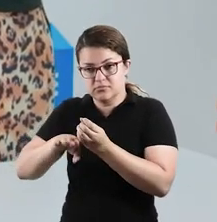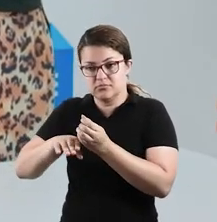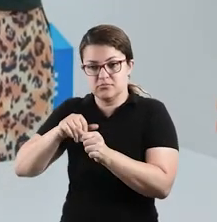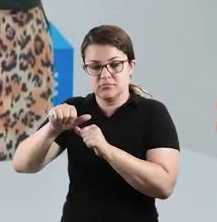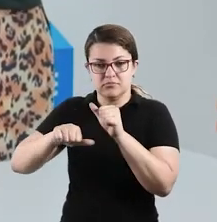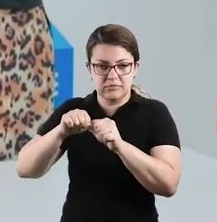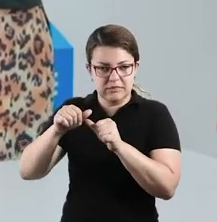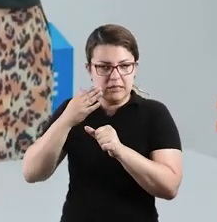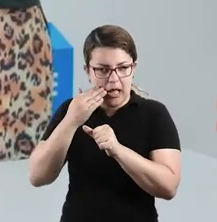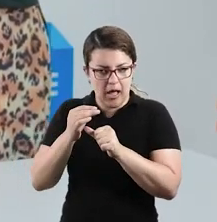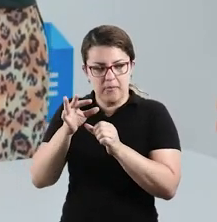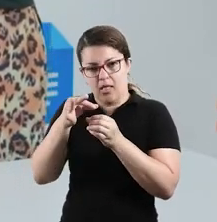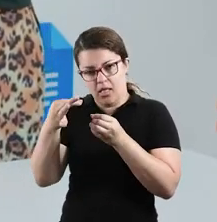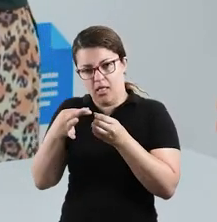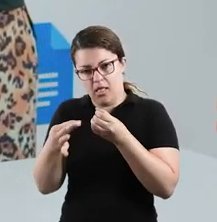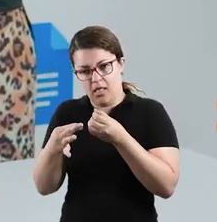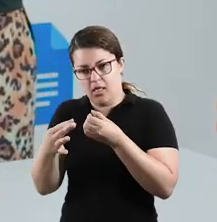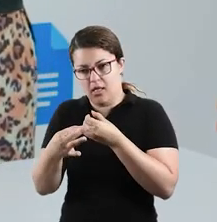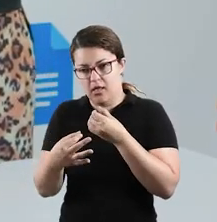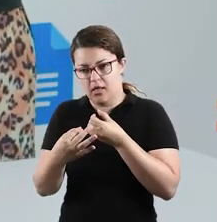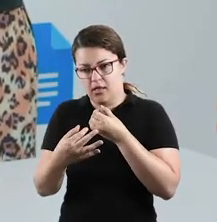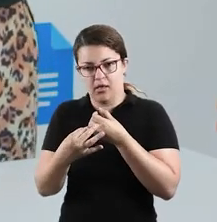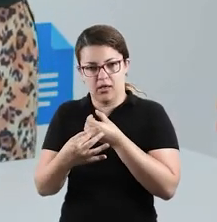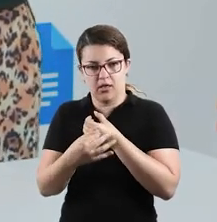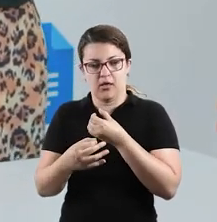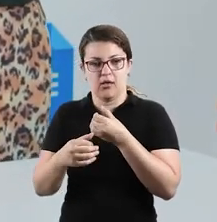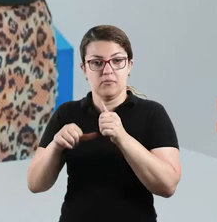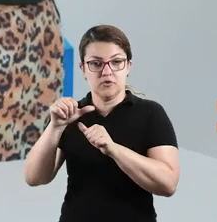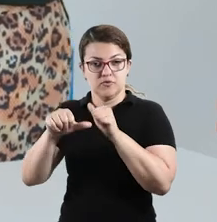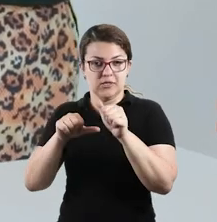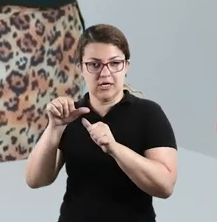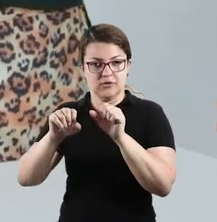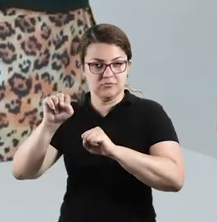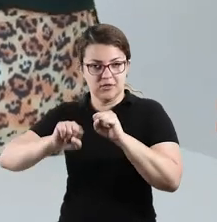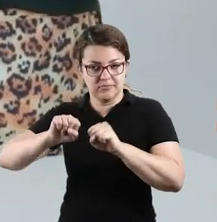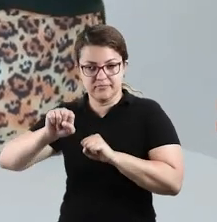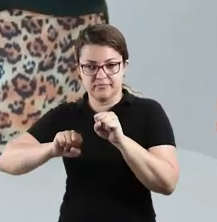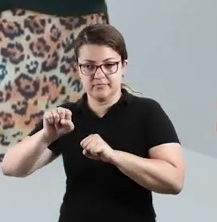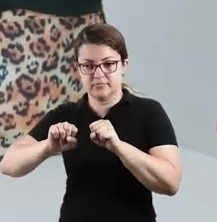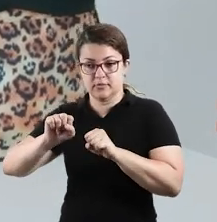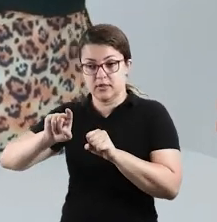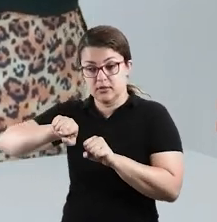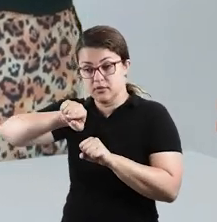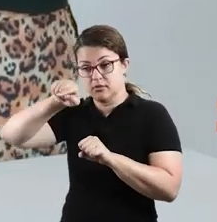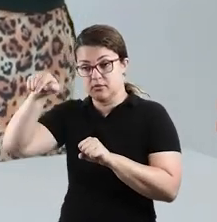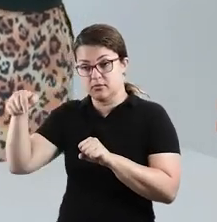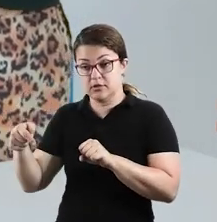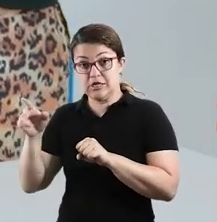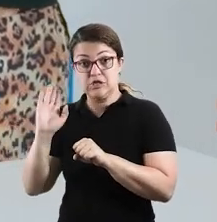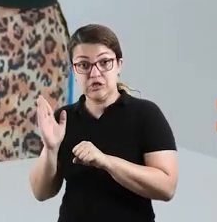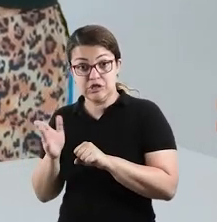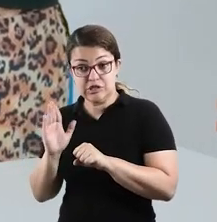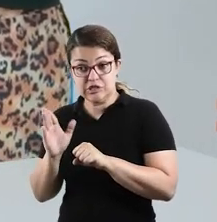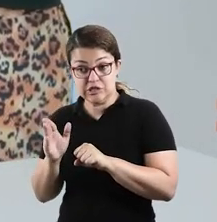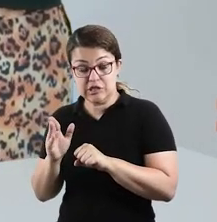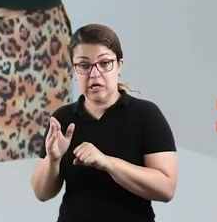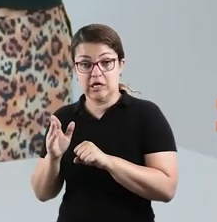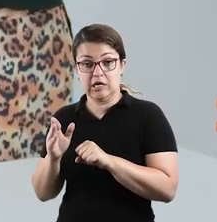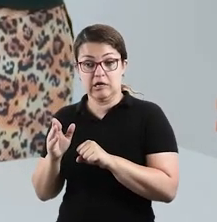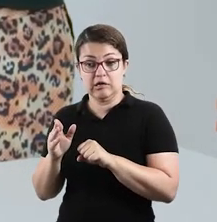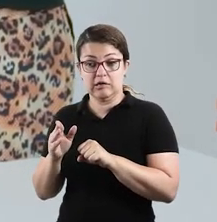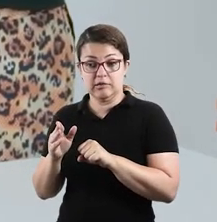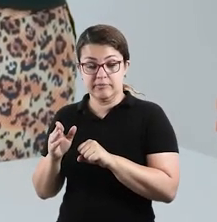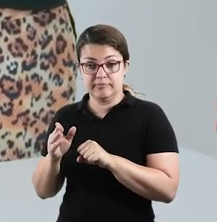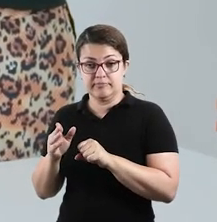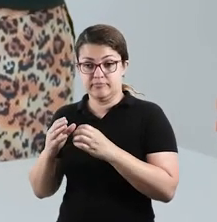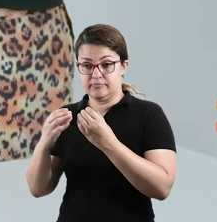processo. Tira os grãozinhos de milho, passa por um processo para poder ser enlatado e se transformar no milho em conserva. Já para se